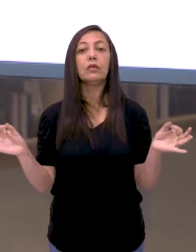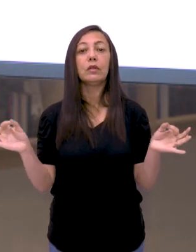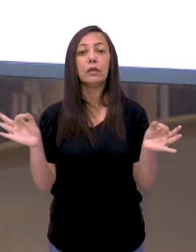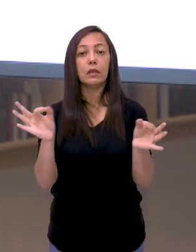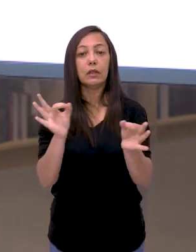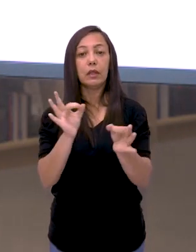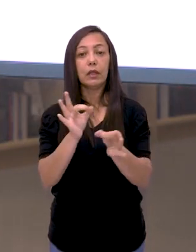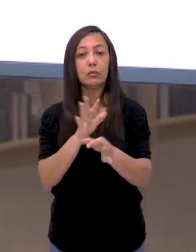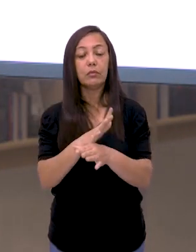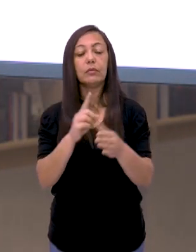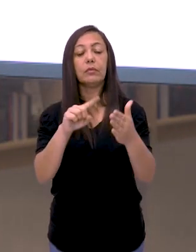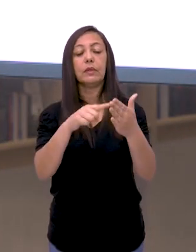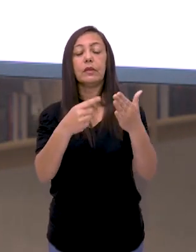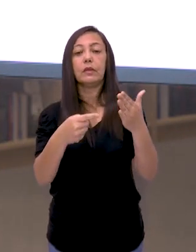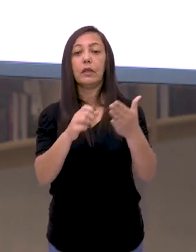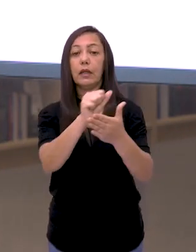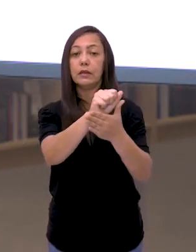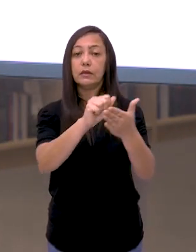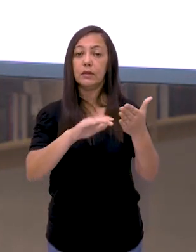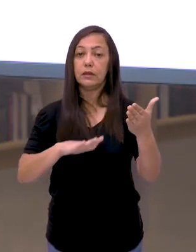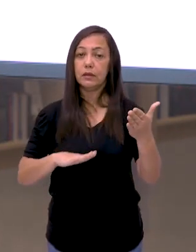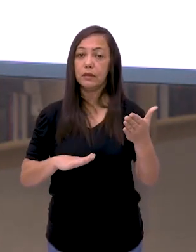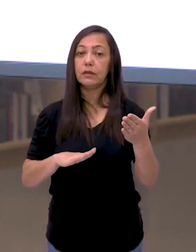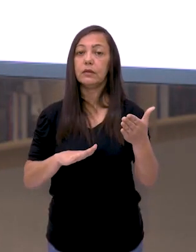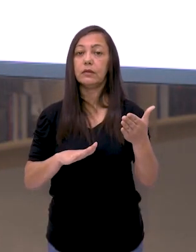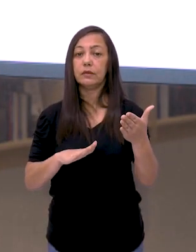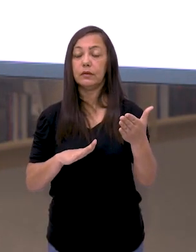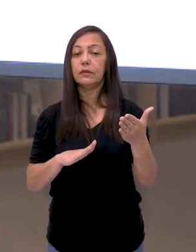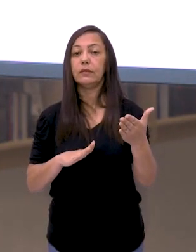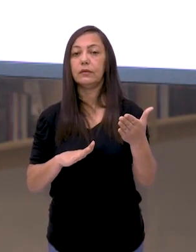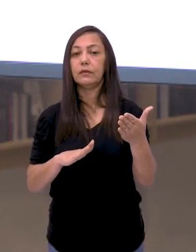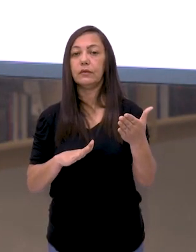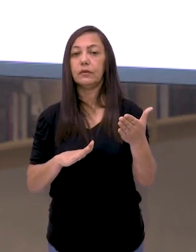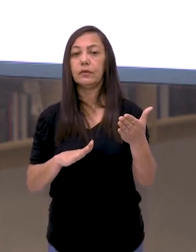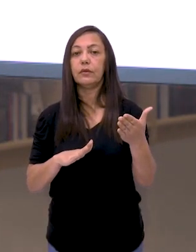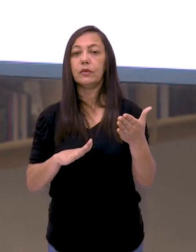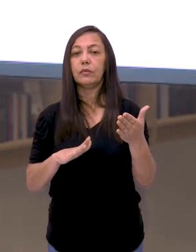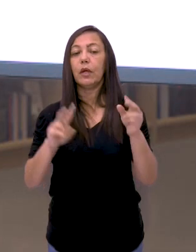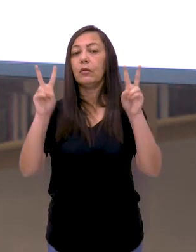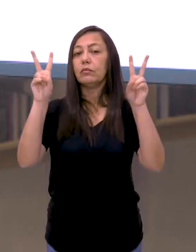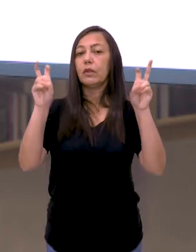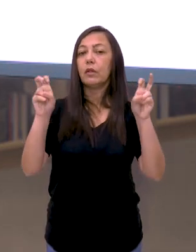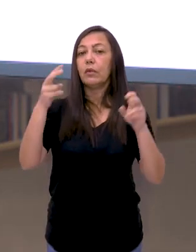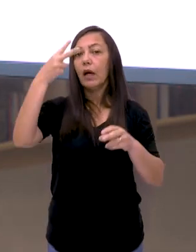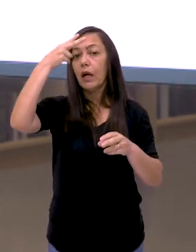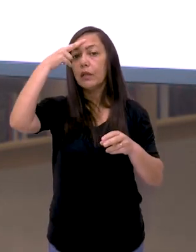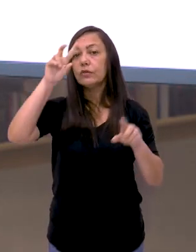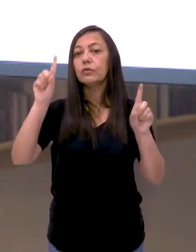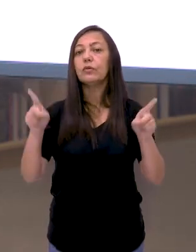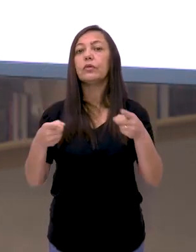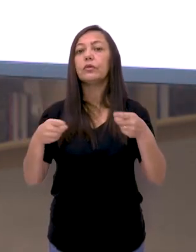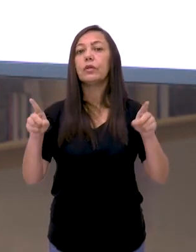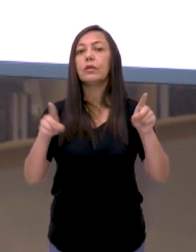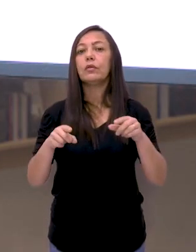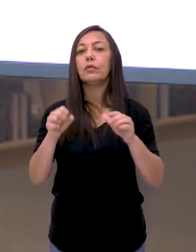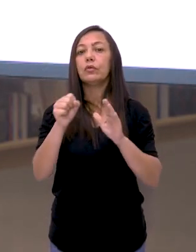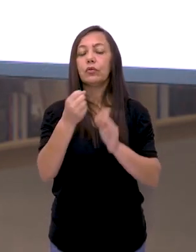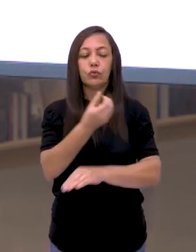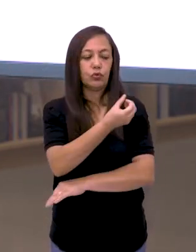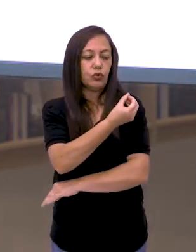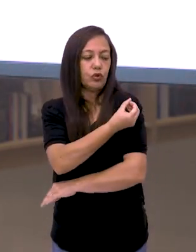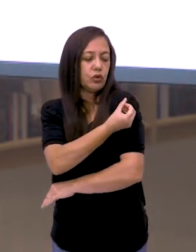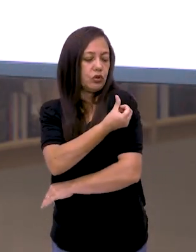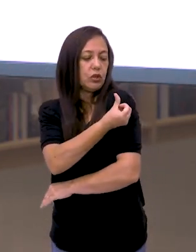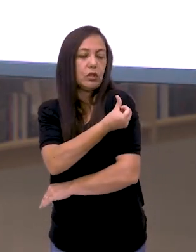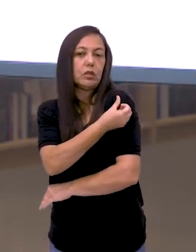atividades para a temática, a história da música do sexto ao nono